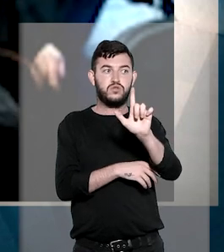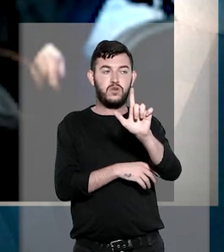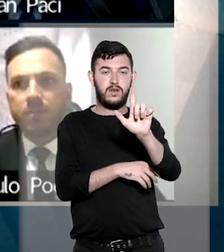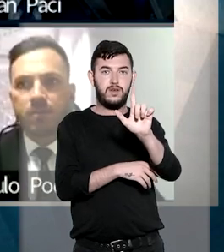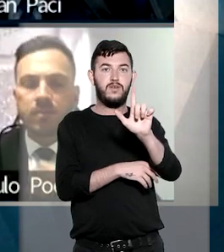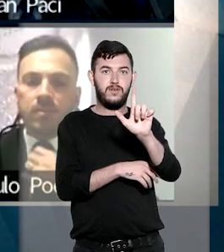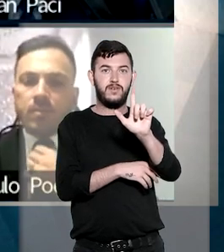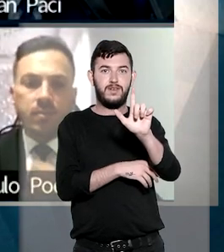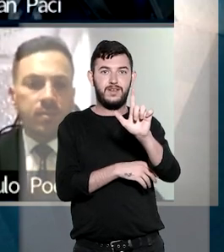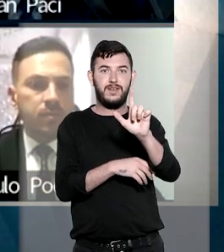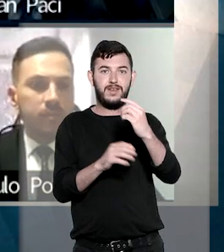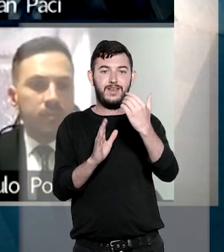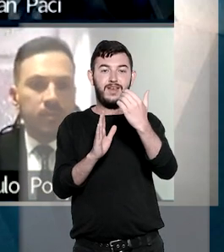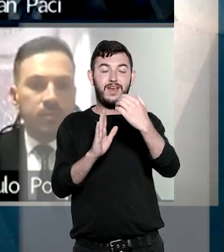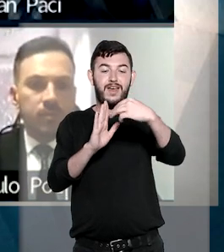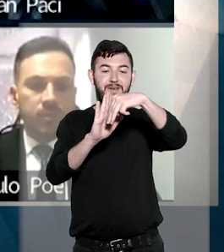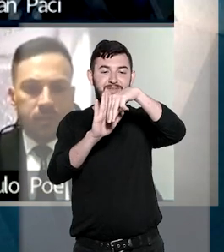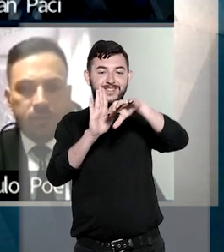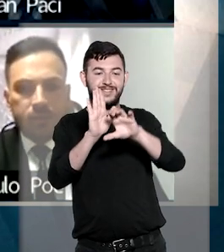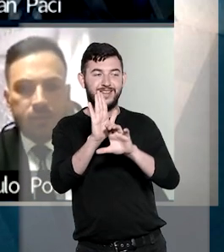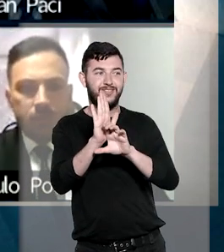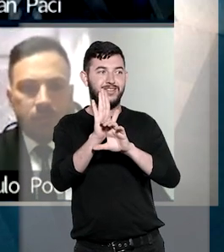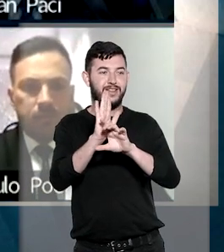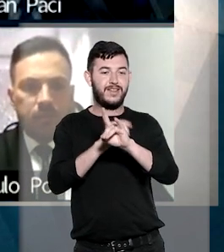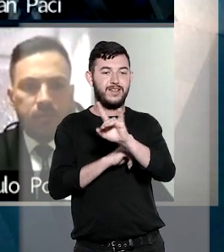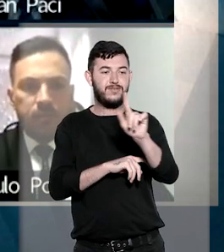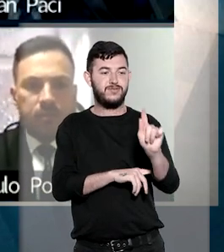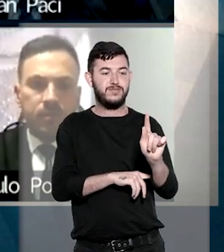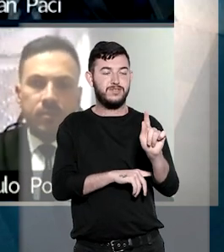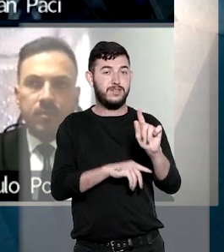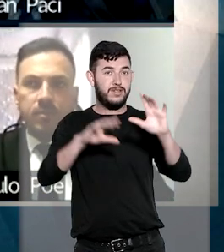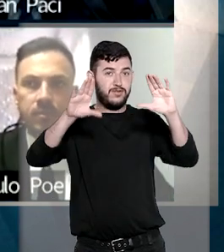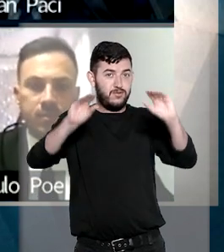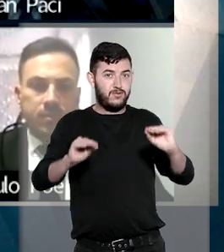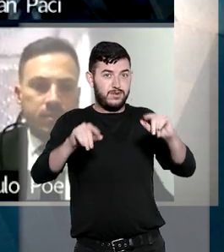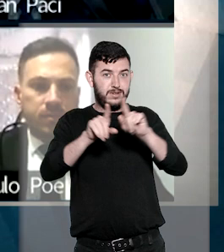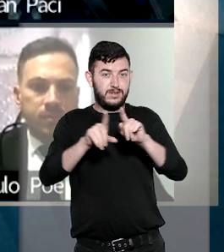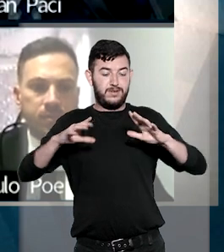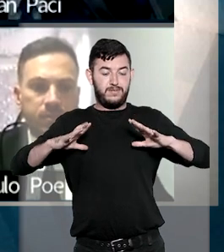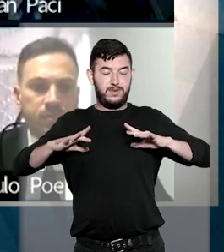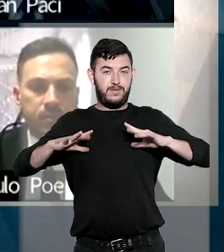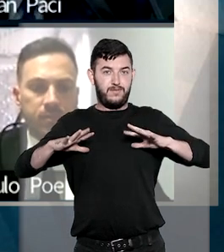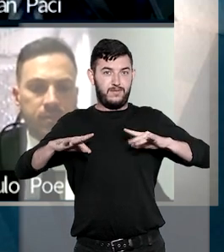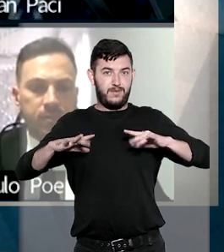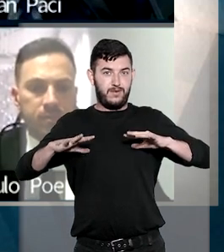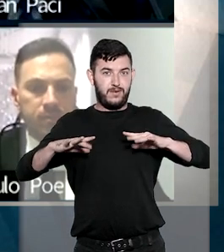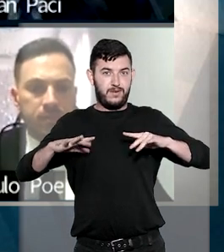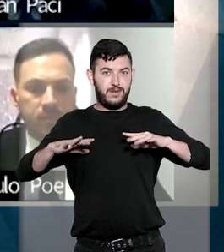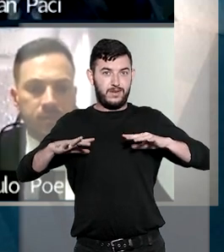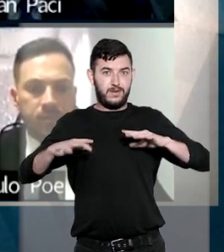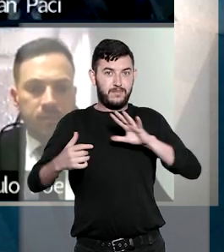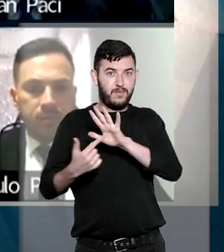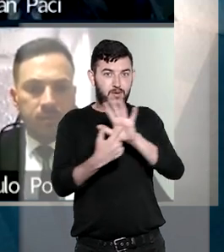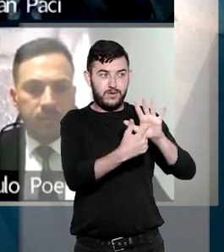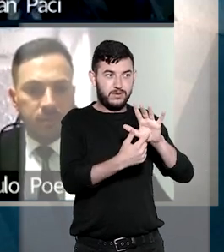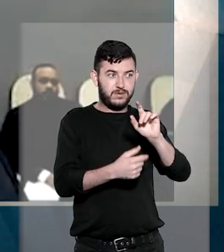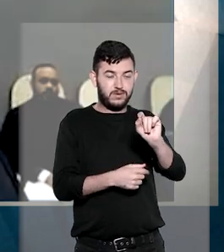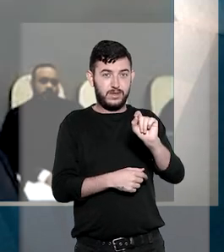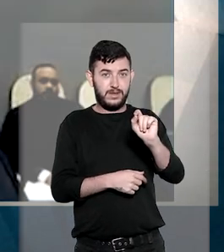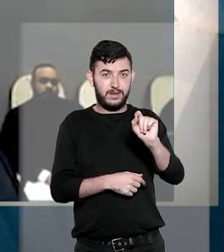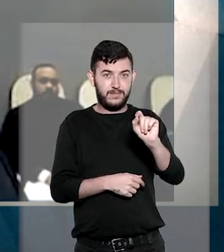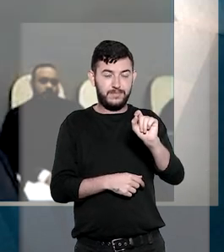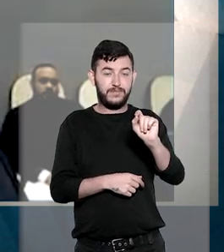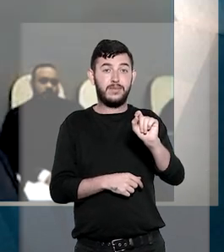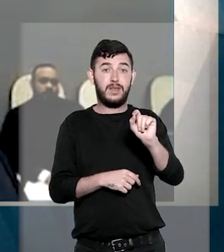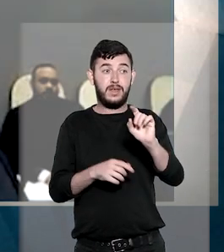cautelar de recolhimento domiciliar noturno e nos dias de folga representa significativa restrição à liberdade, o que